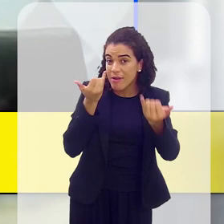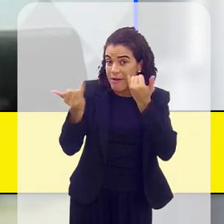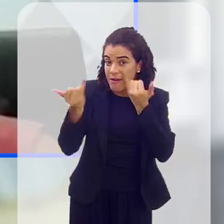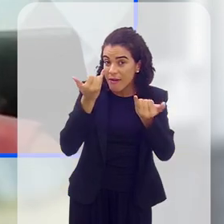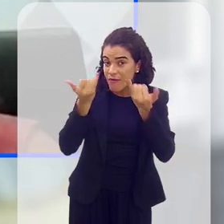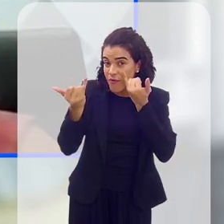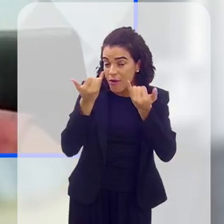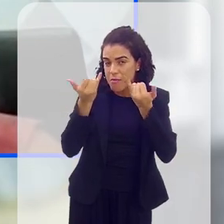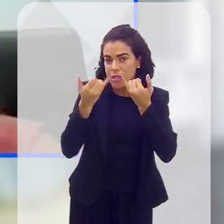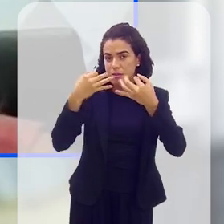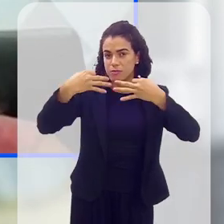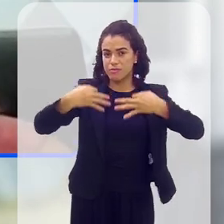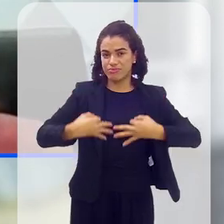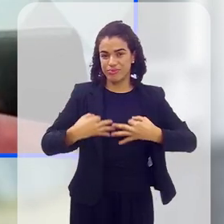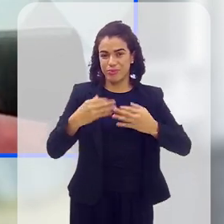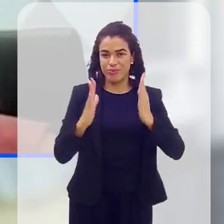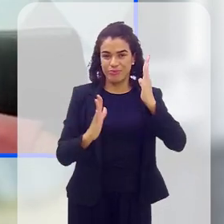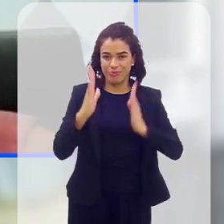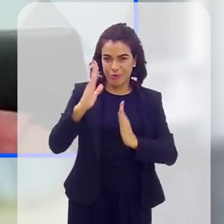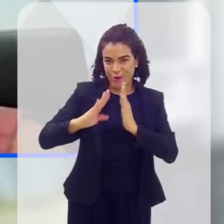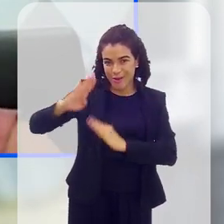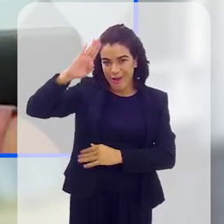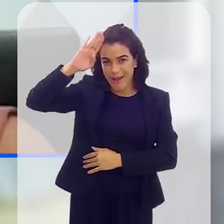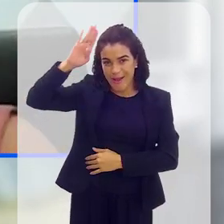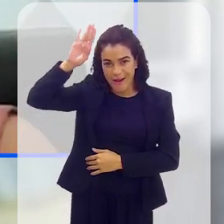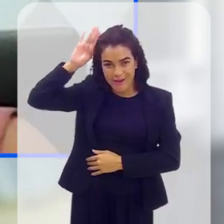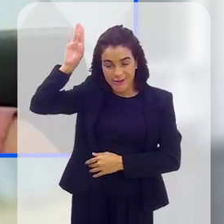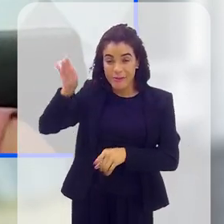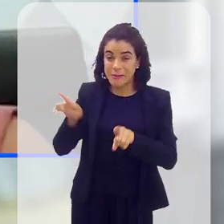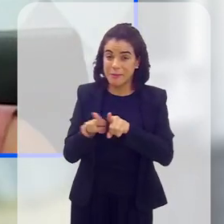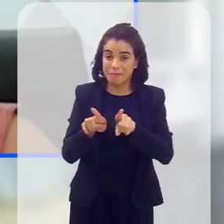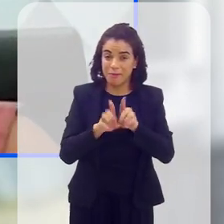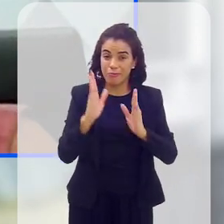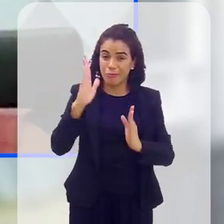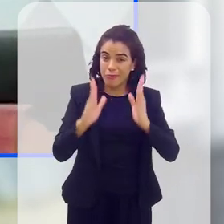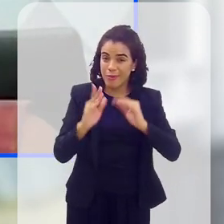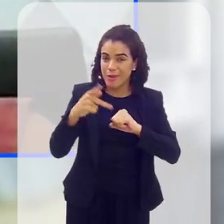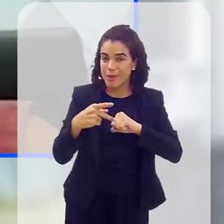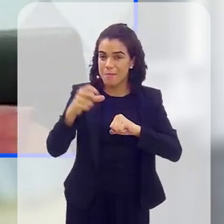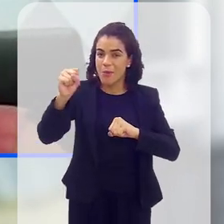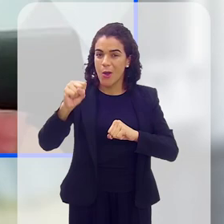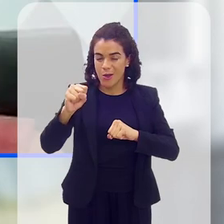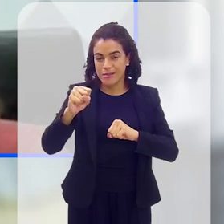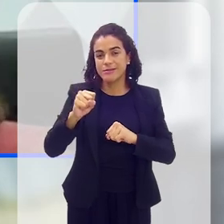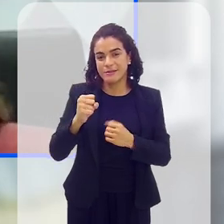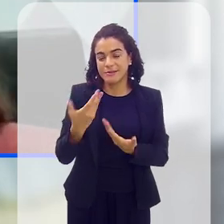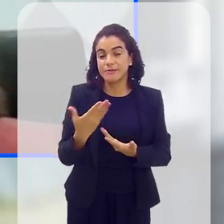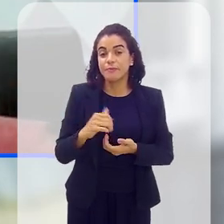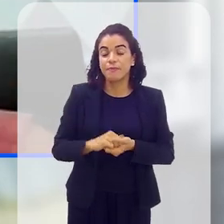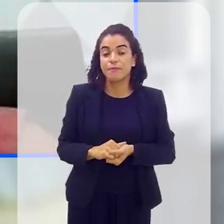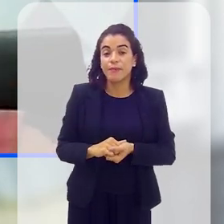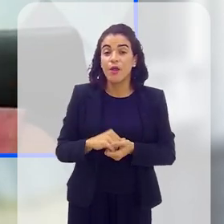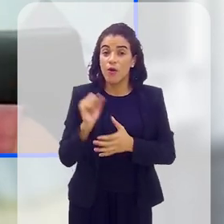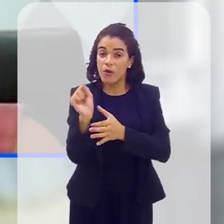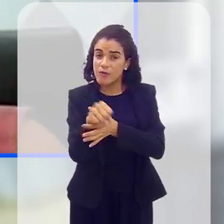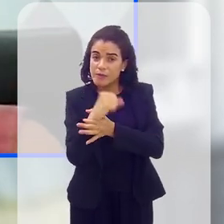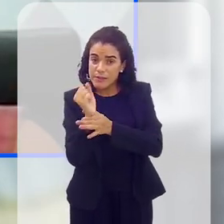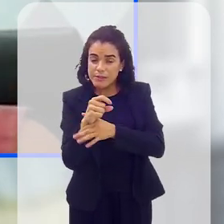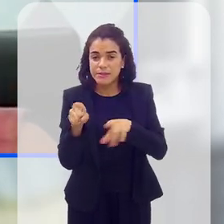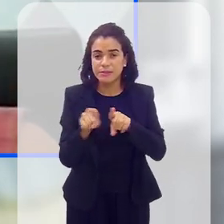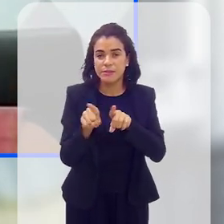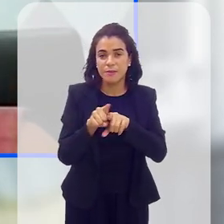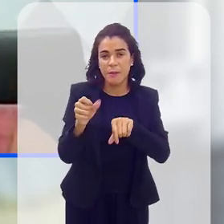a esse conhecimento formalizado na graduação e muitas vezes nas pós-graduações. Mas o fisioterapeuta, como outros